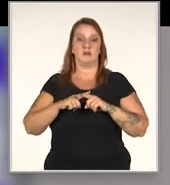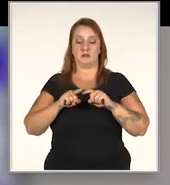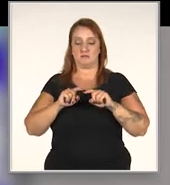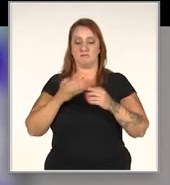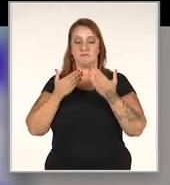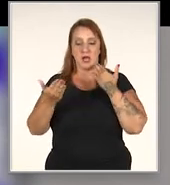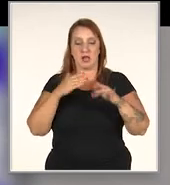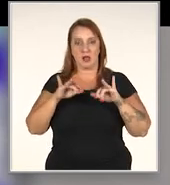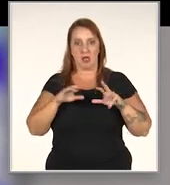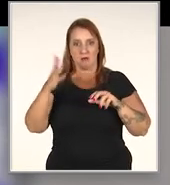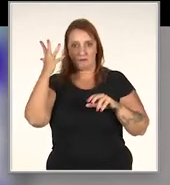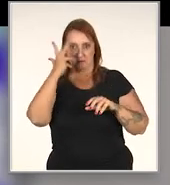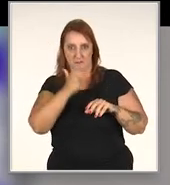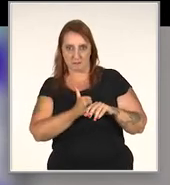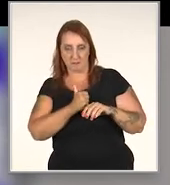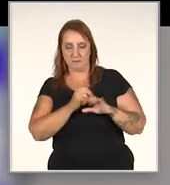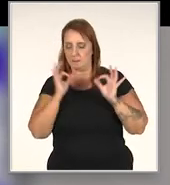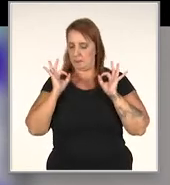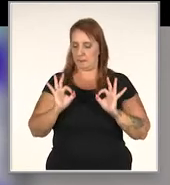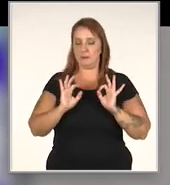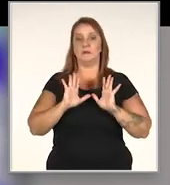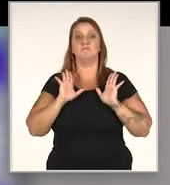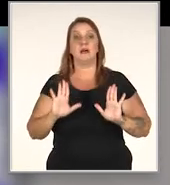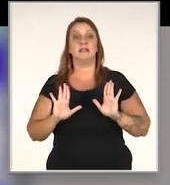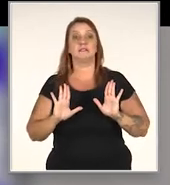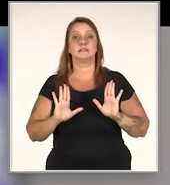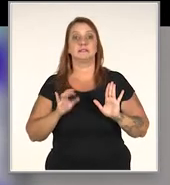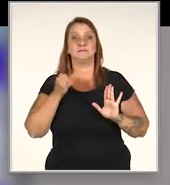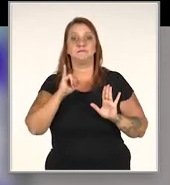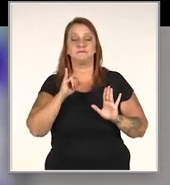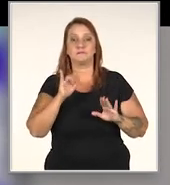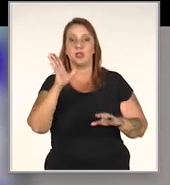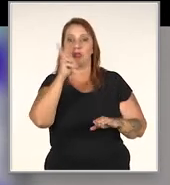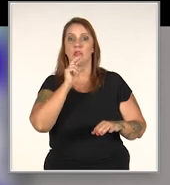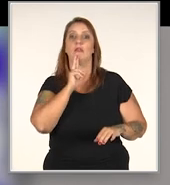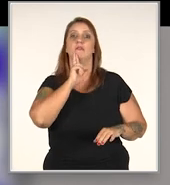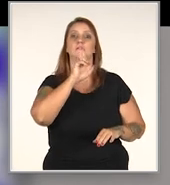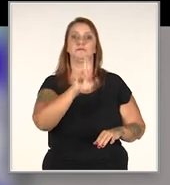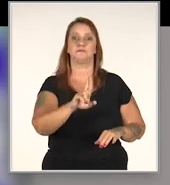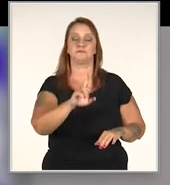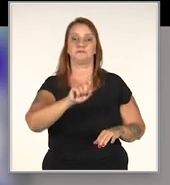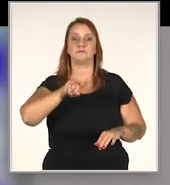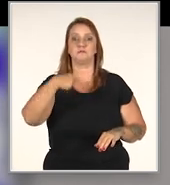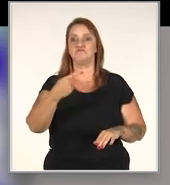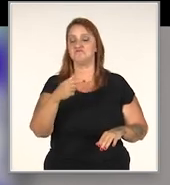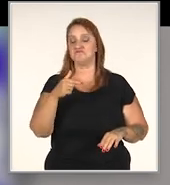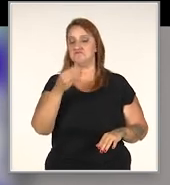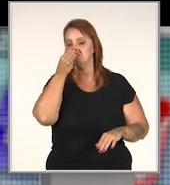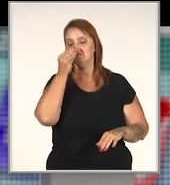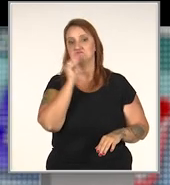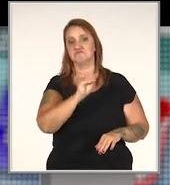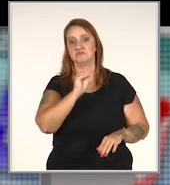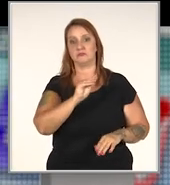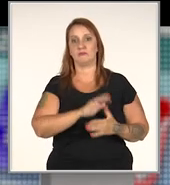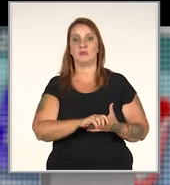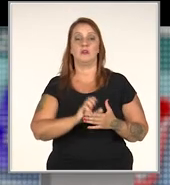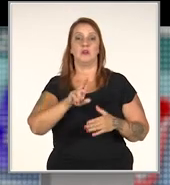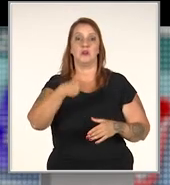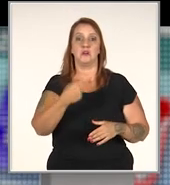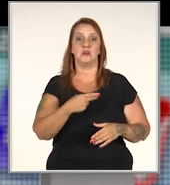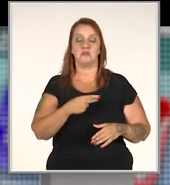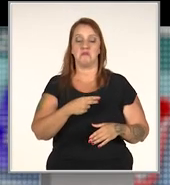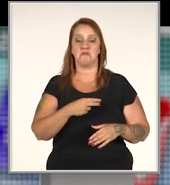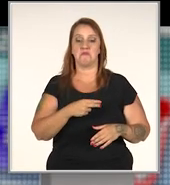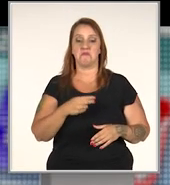pode ter ali o chat bonito, com a identidade visual, tudo certinho, mas se você leva muito tempo para responder, ou sequer responde, ou